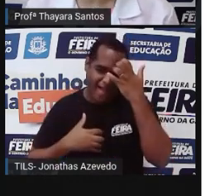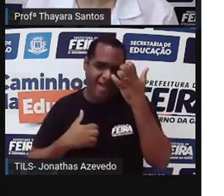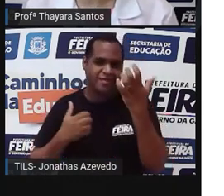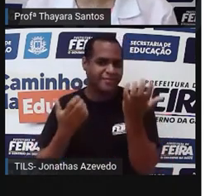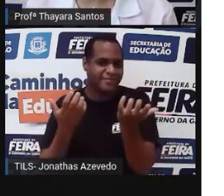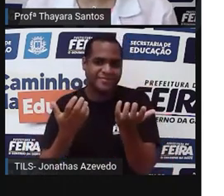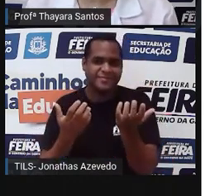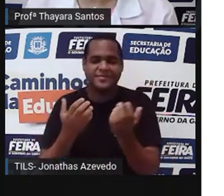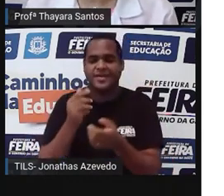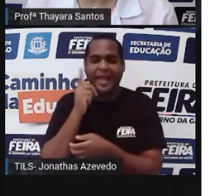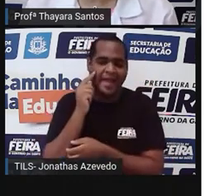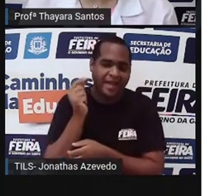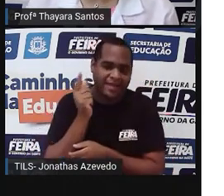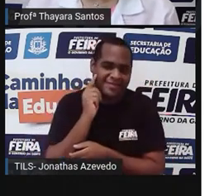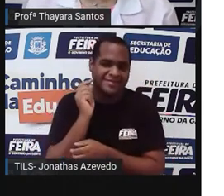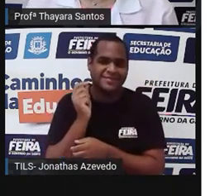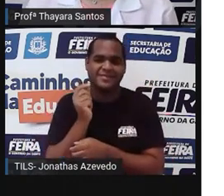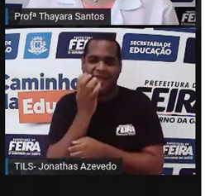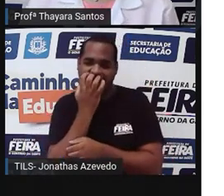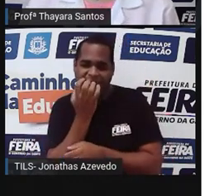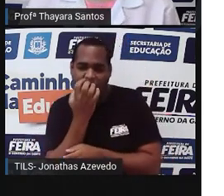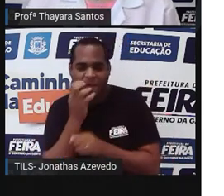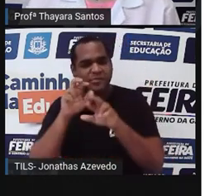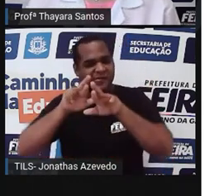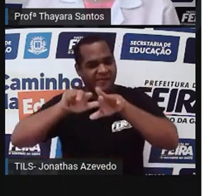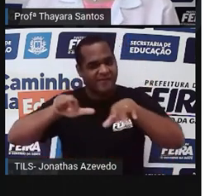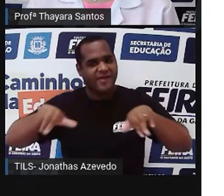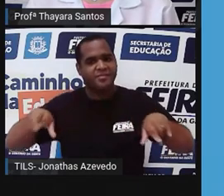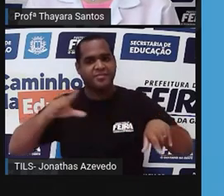Então, todos esses estão aí dentro do grupo dos placentários.